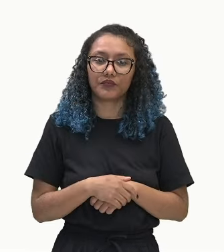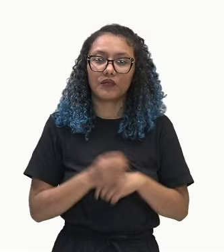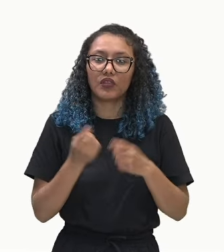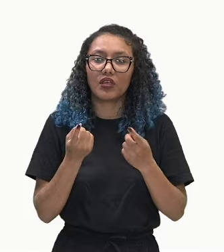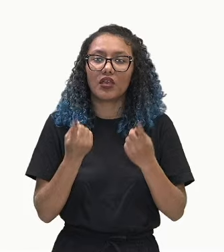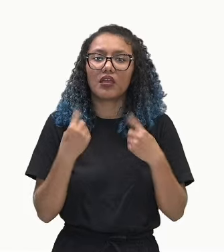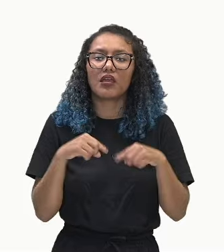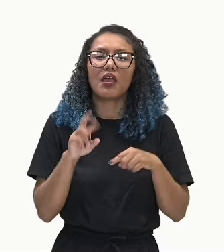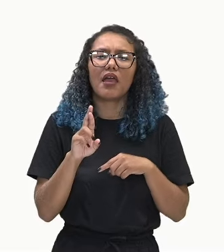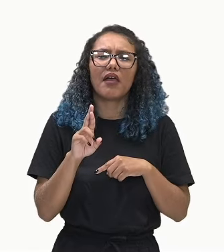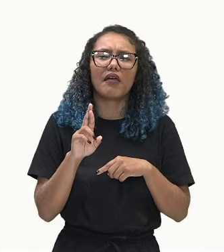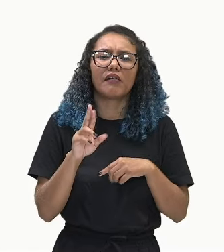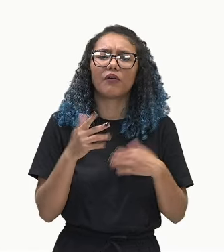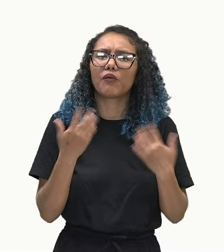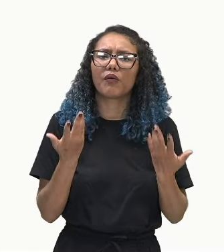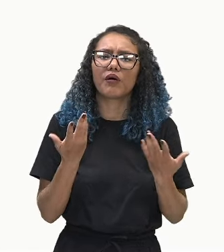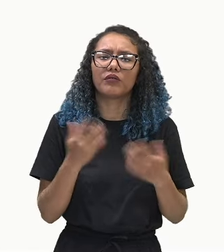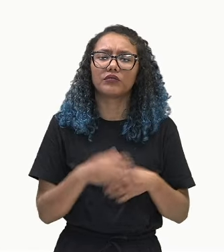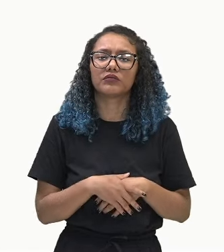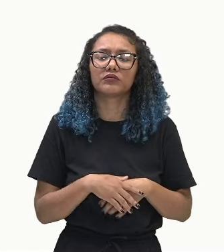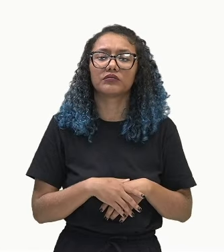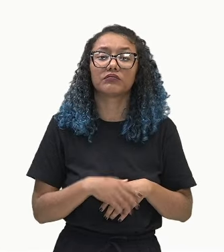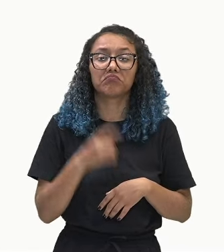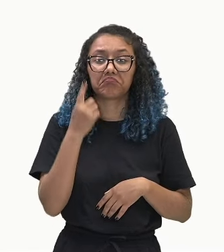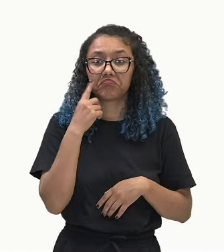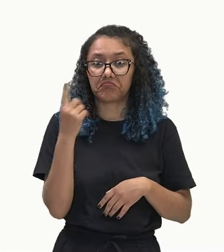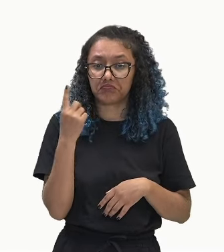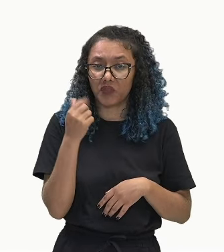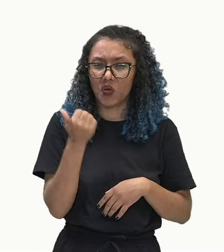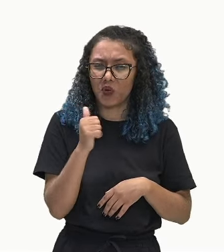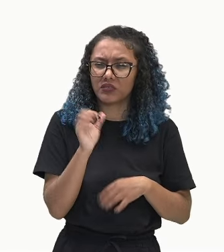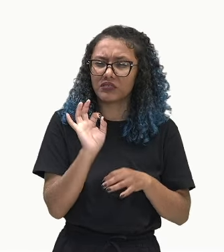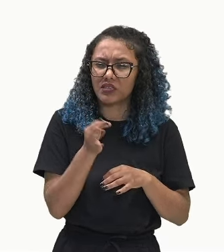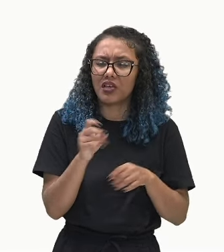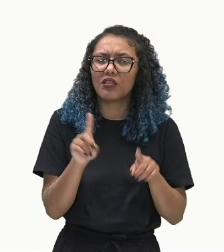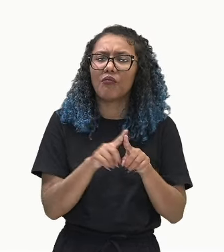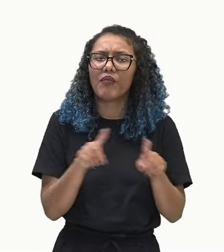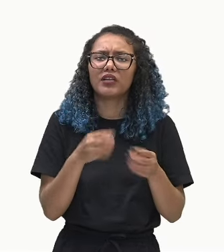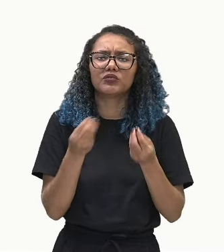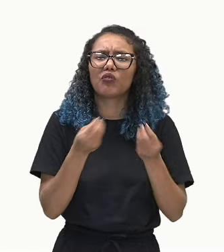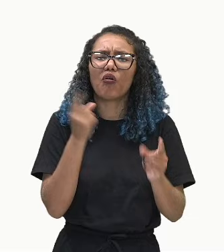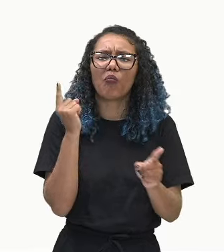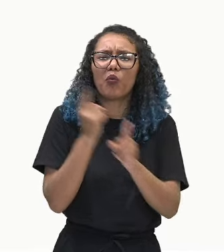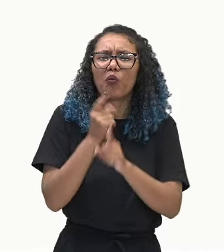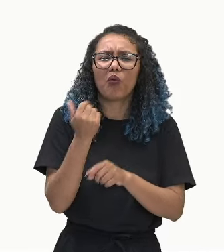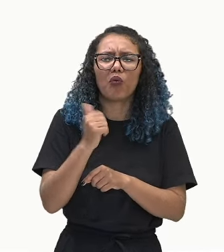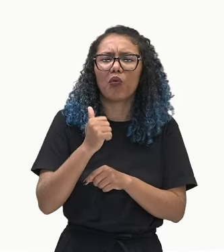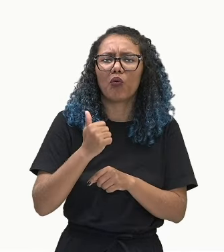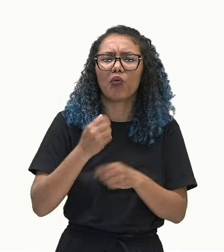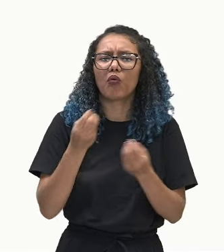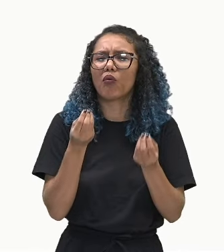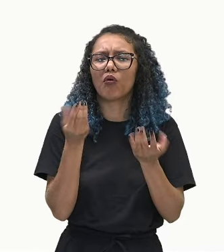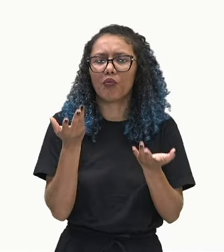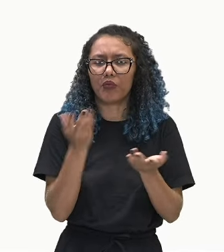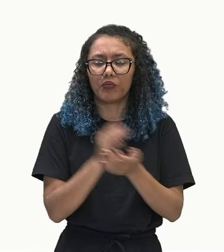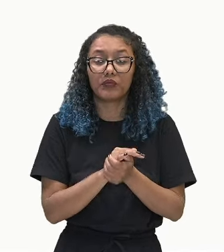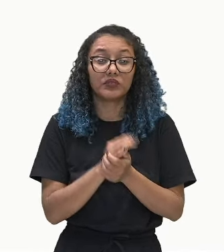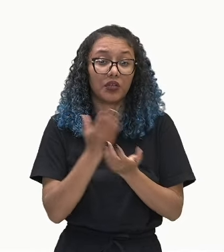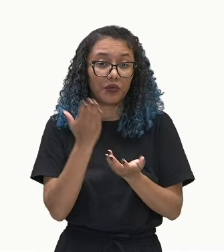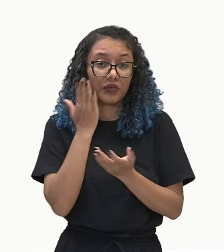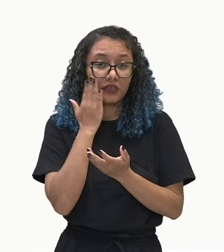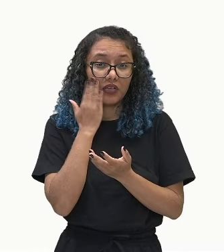quem é a razão? Aqui nós já temos que a razão é 11. Mas como que a gente chegou nesse valor? Para saber a razão,